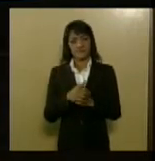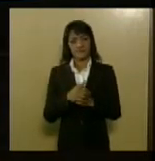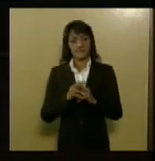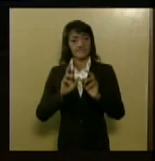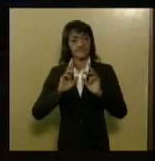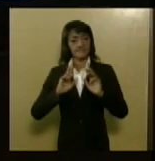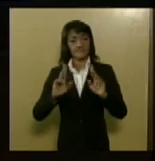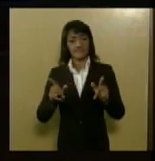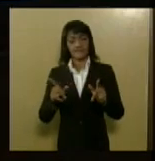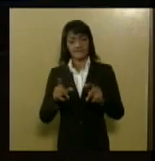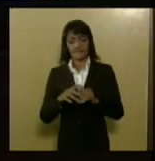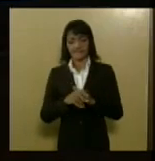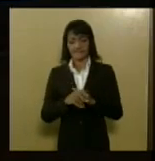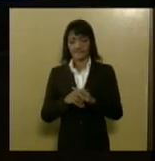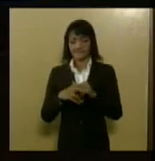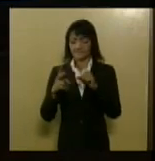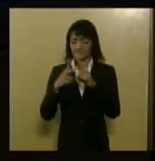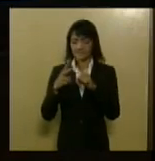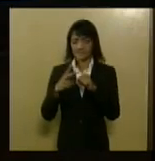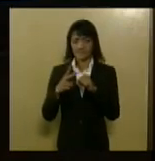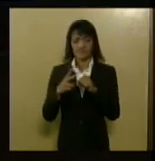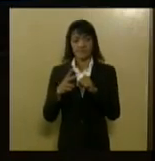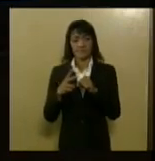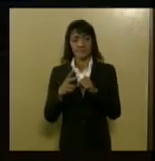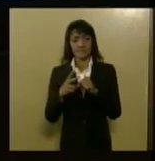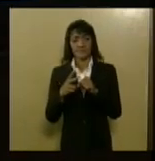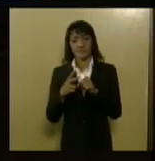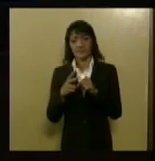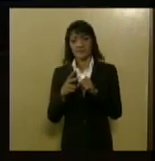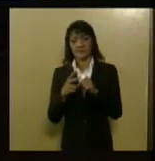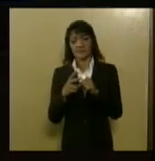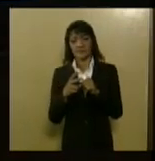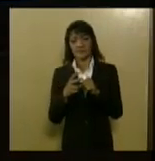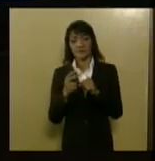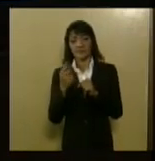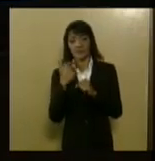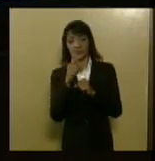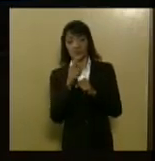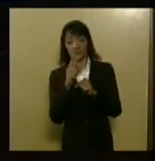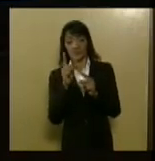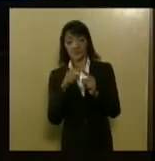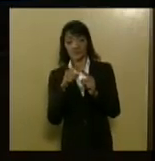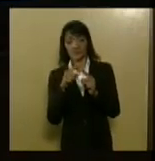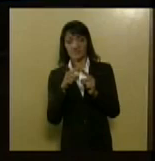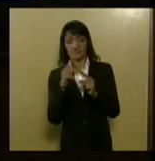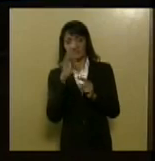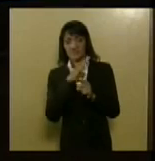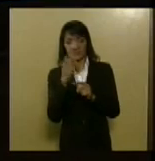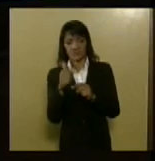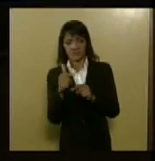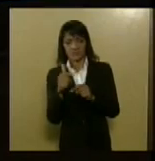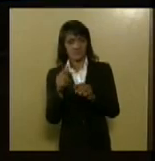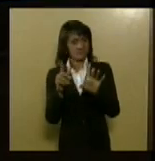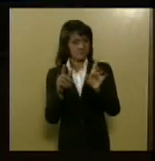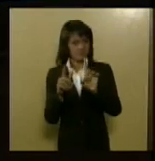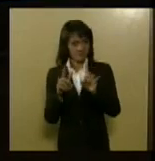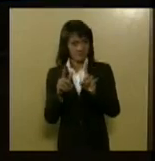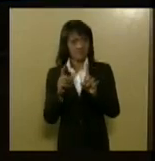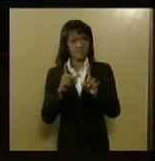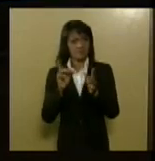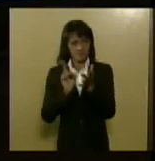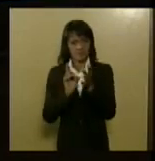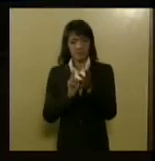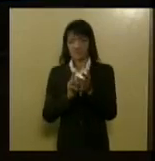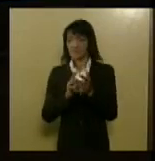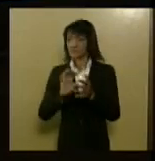diferenciados cigarros eletrônicos podem não fazer mal mas isso não é verdade todas as